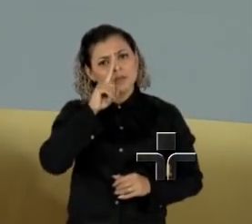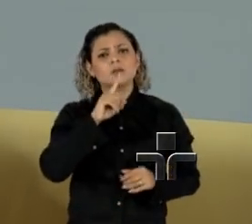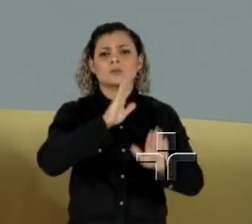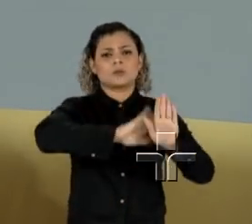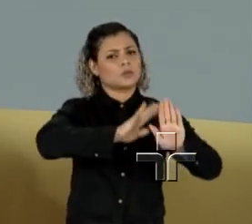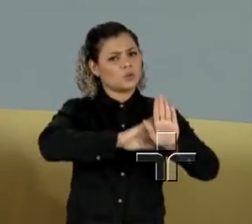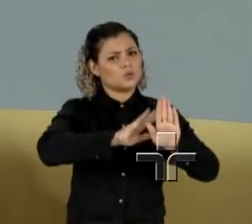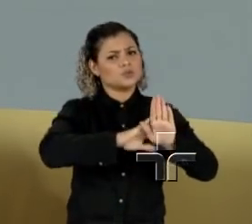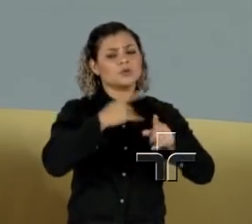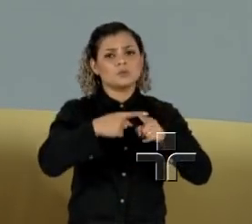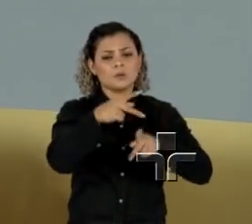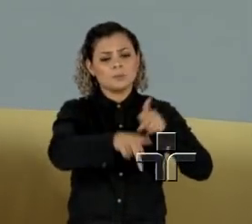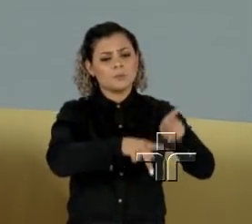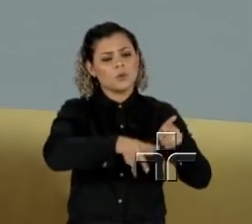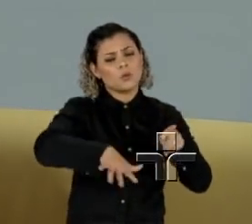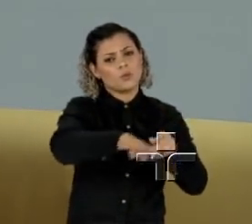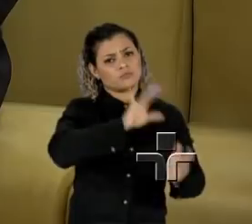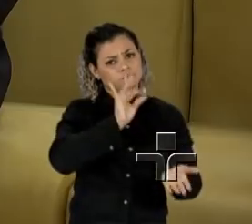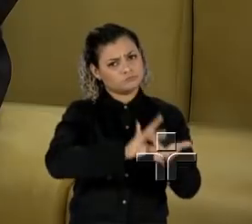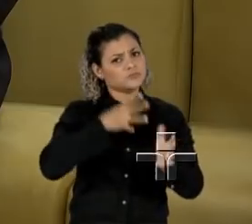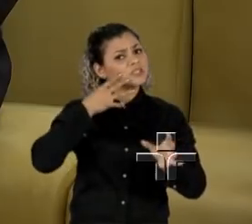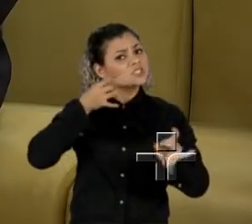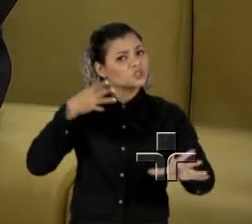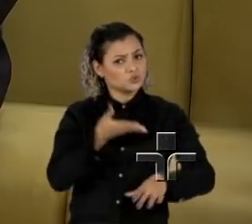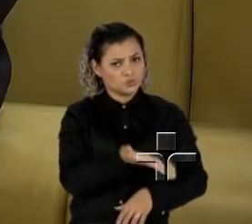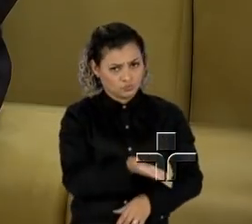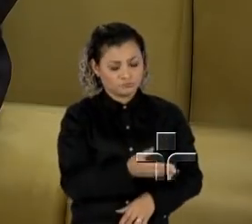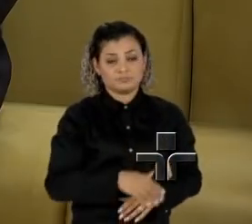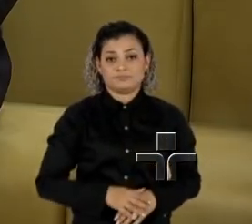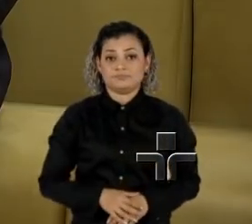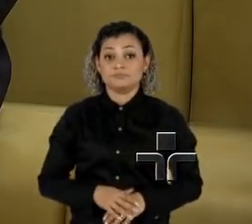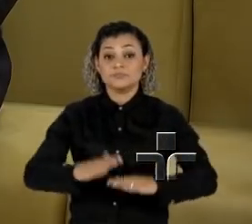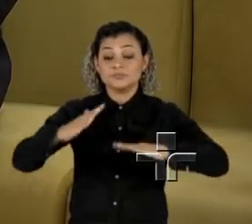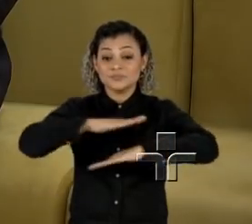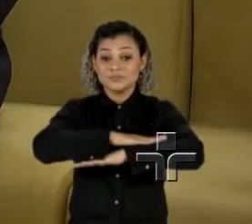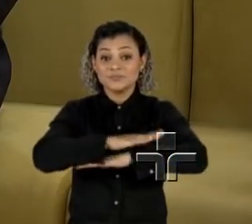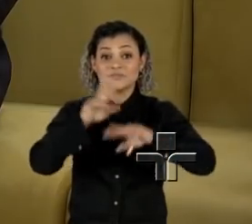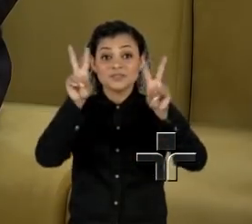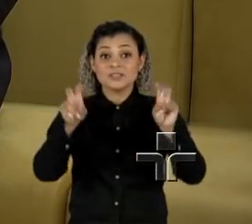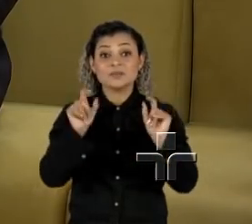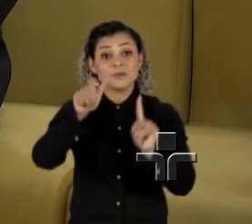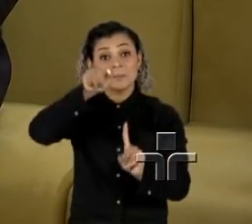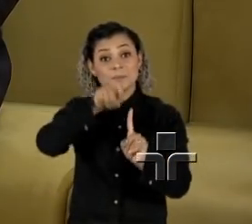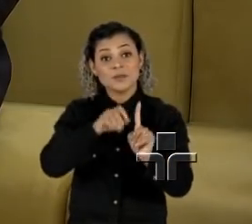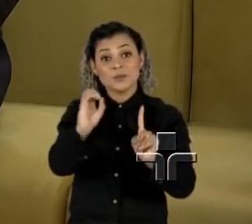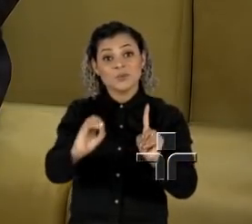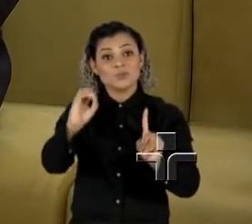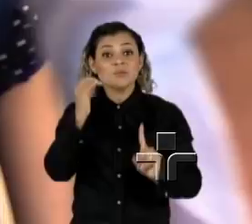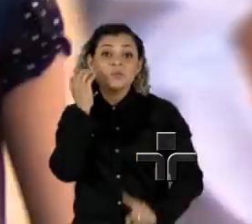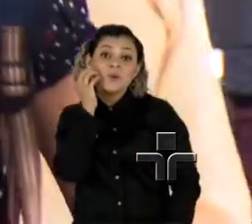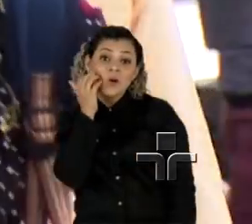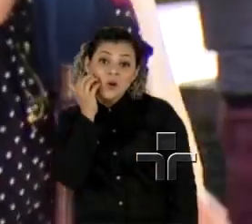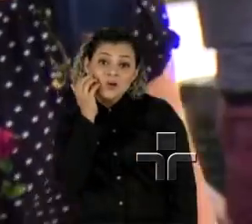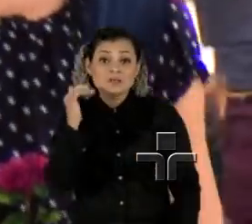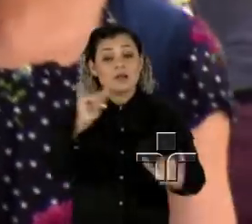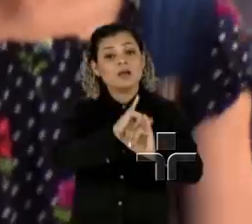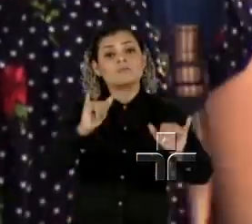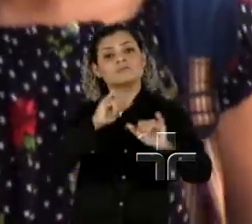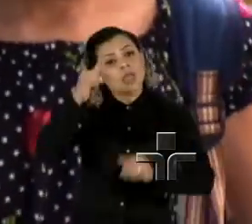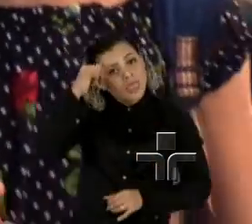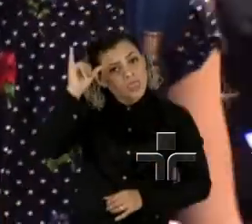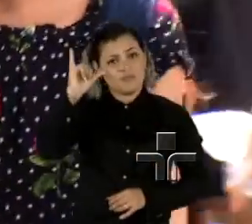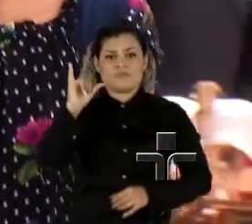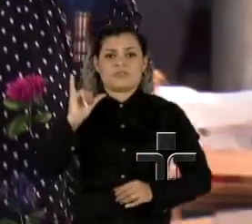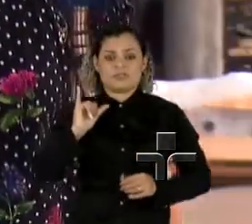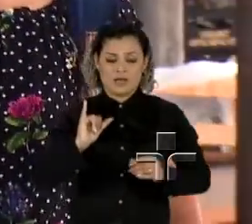aproximação dos povos originais. No estúdio, nosso assunto é o Outubro Rosa. A campanha para a prevenção e